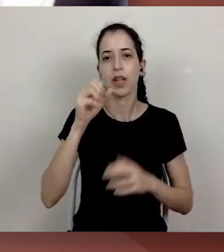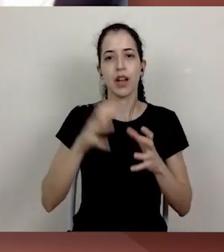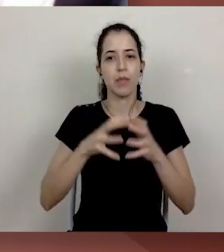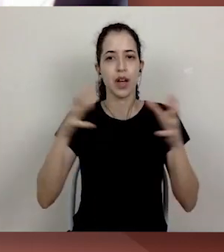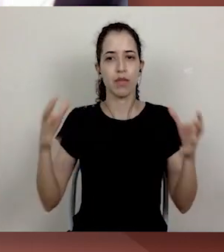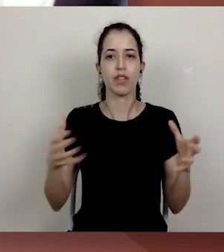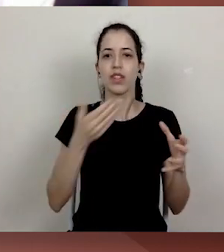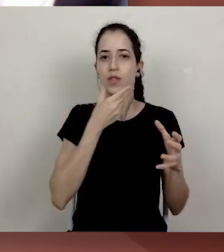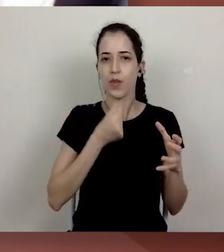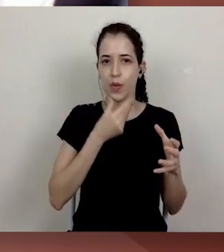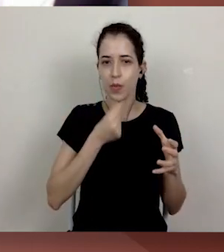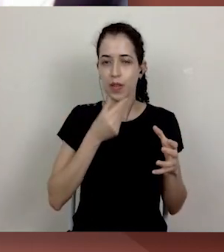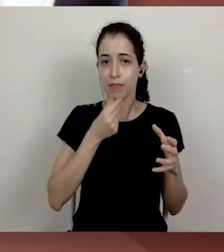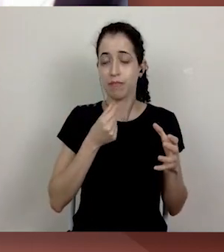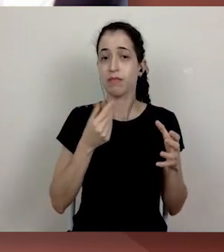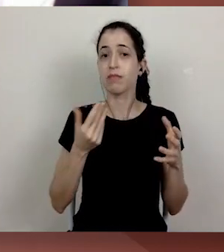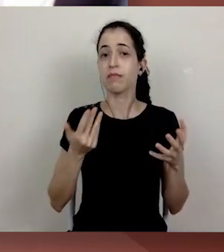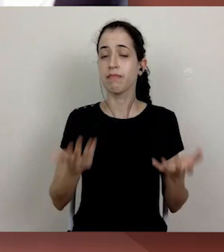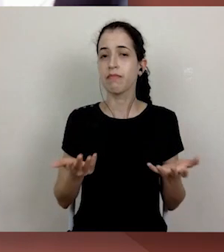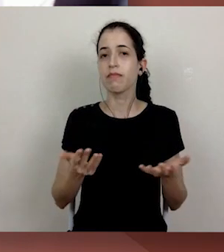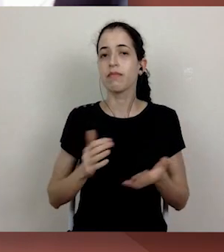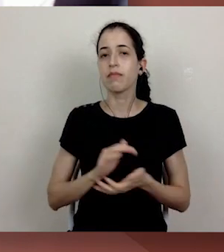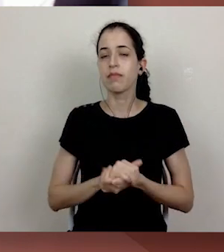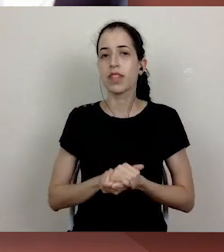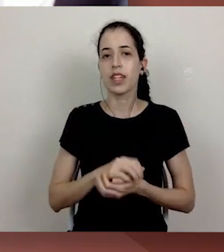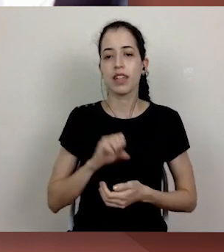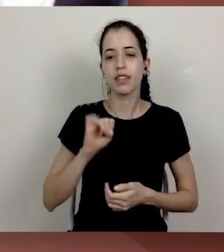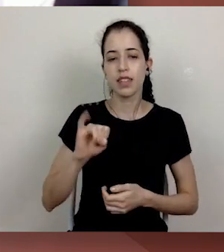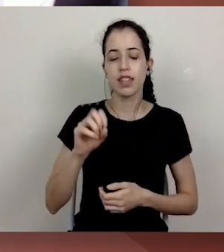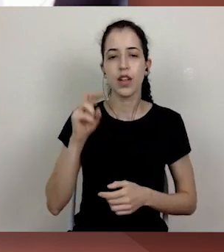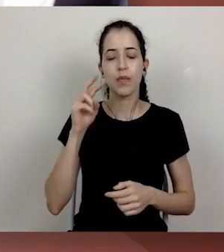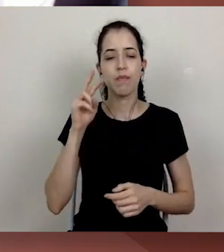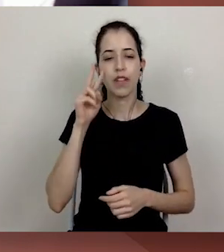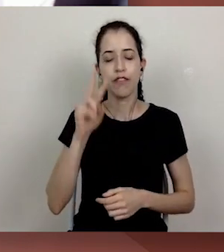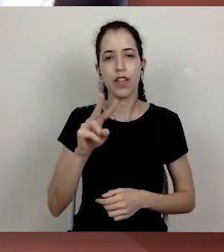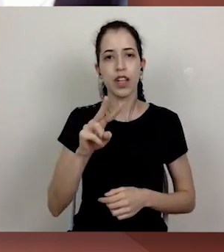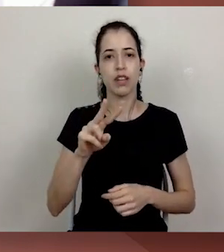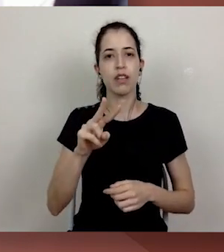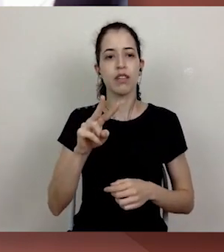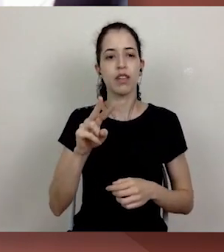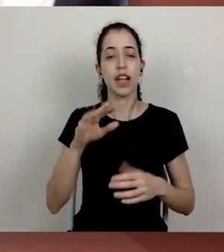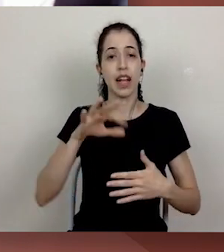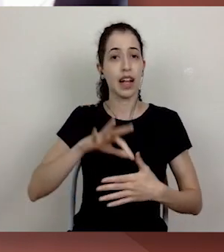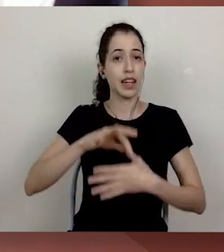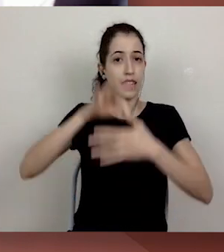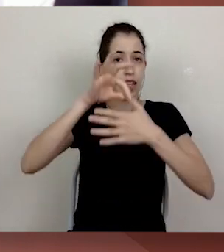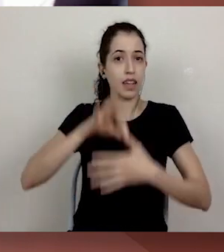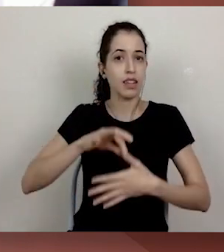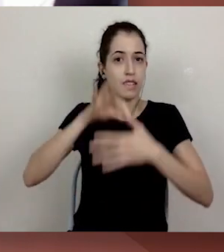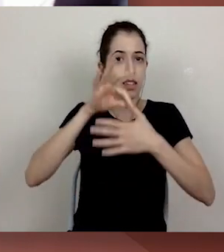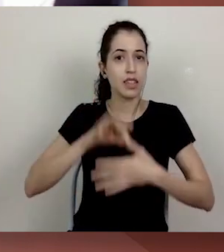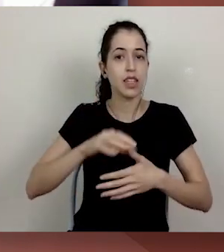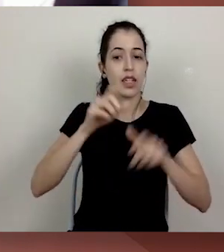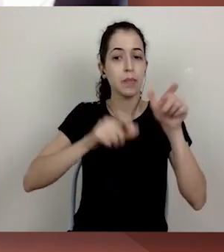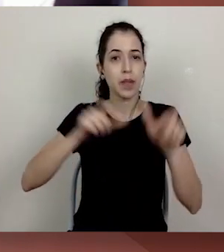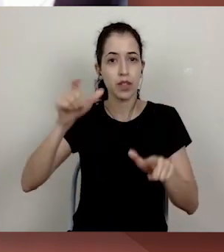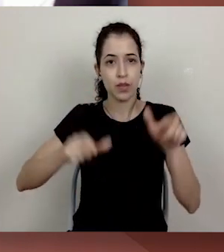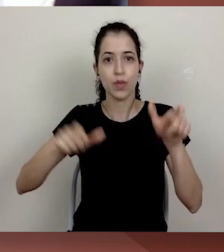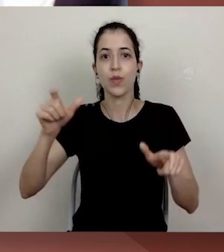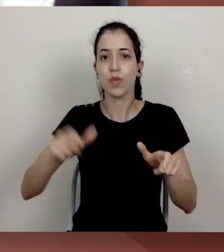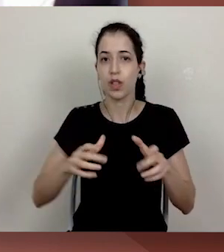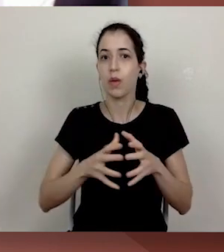mais gritante quando consideramos as posições de liderança. Apesar de todas as circunstâncias que